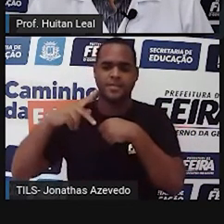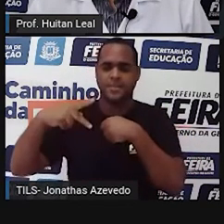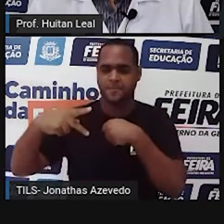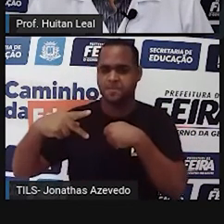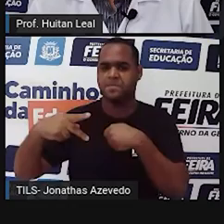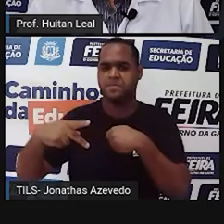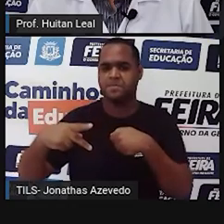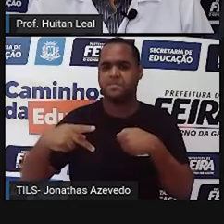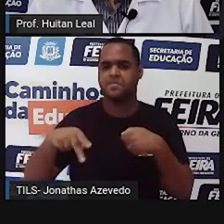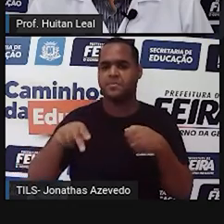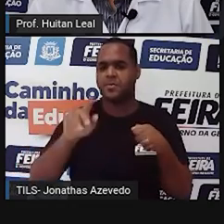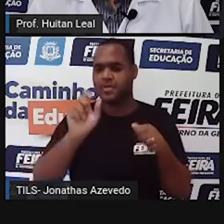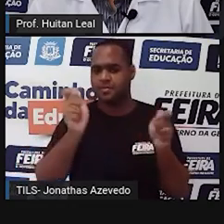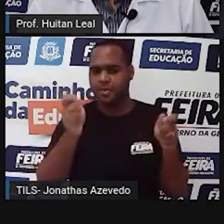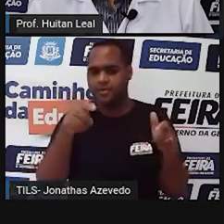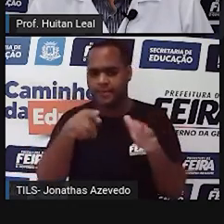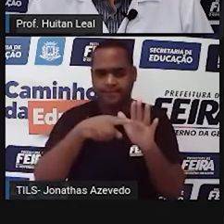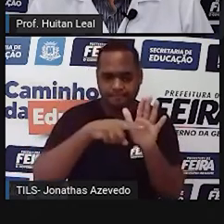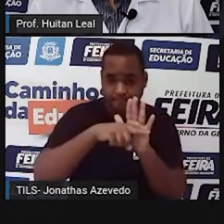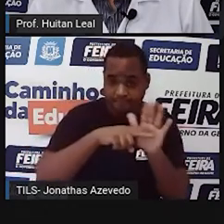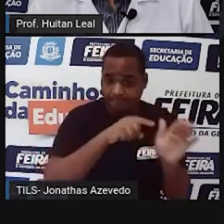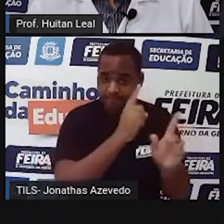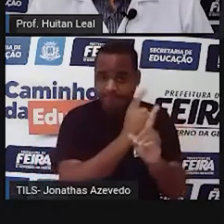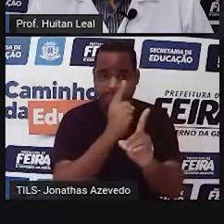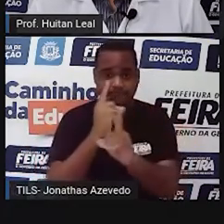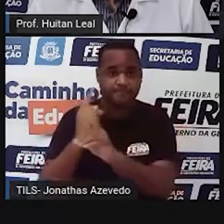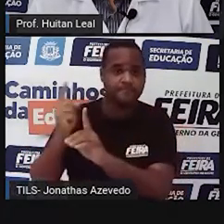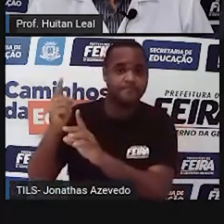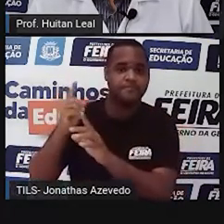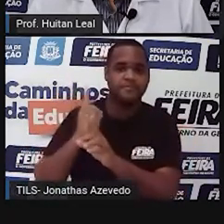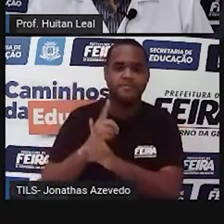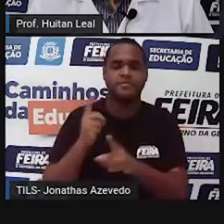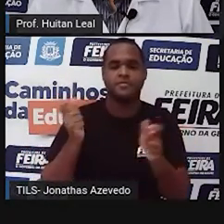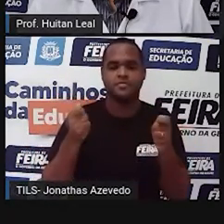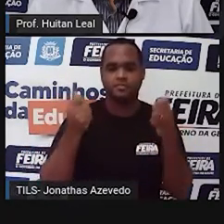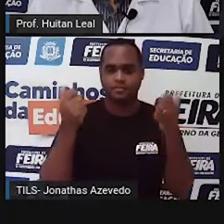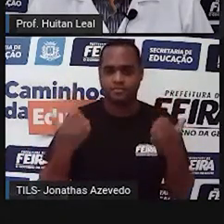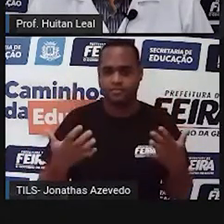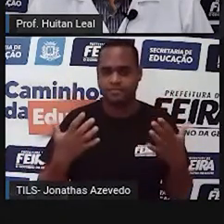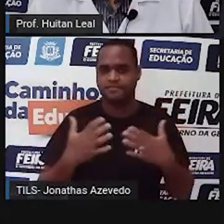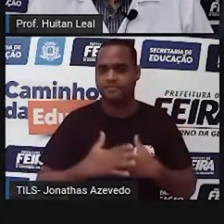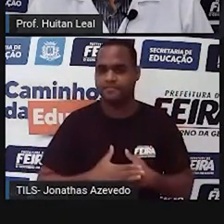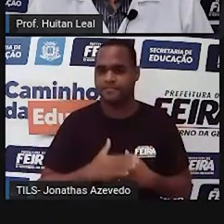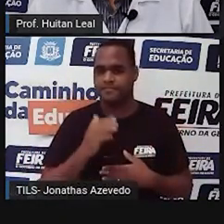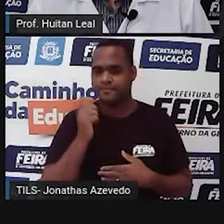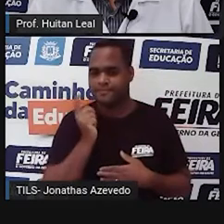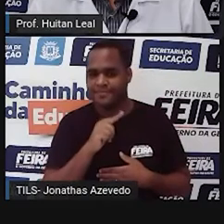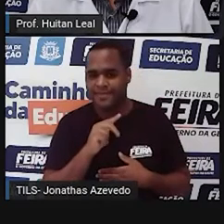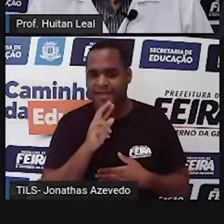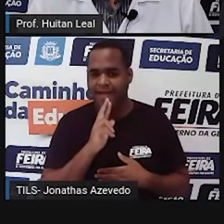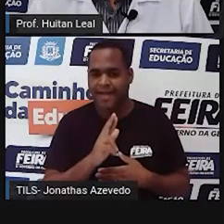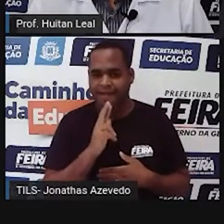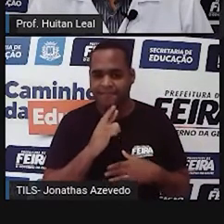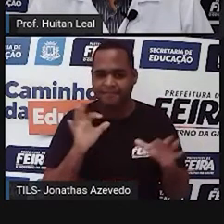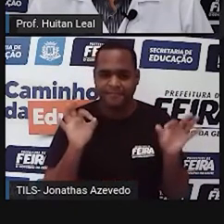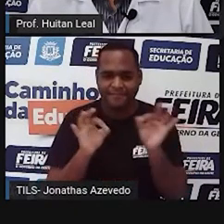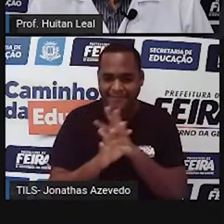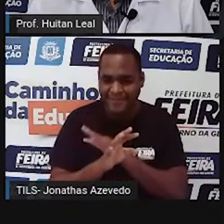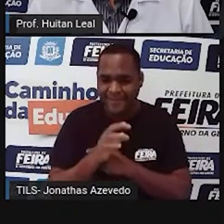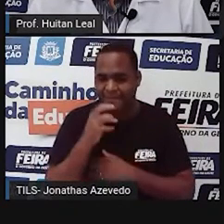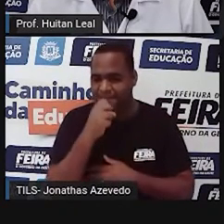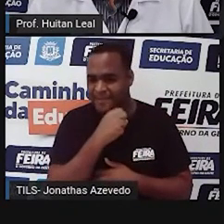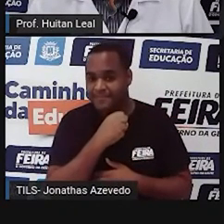que vocês podem pesquisar para encontrar. Então, como atividadezinha rapidinha, uma atividade rápida,